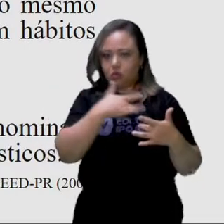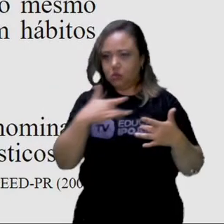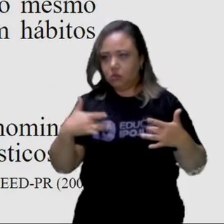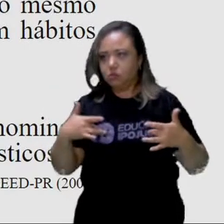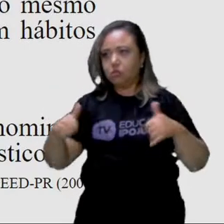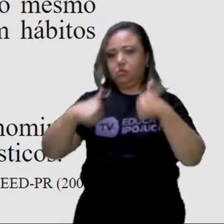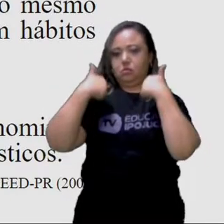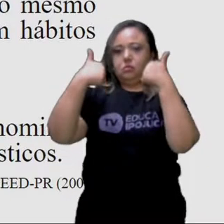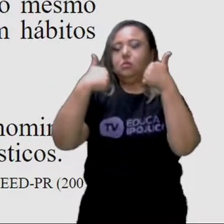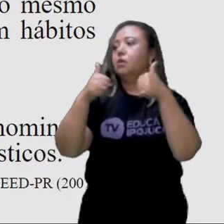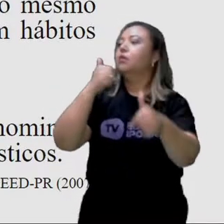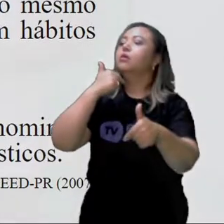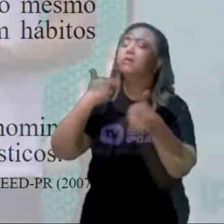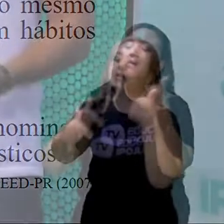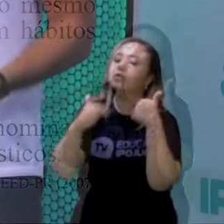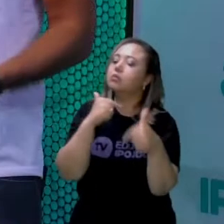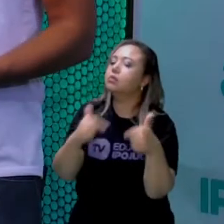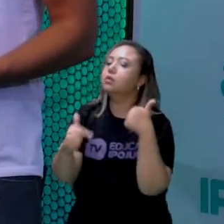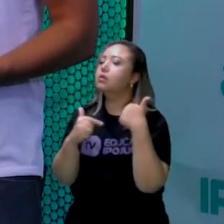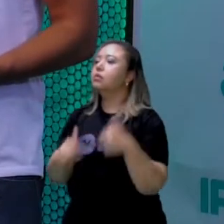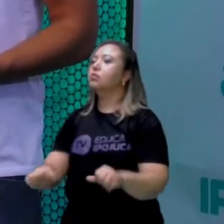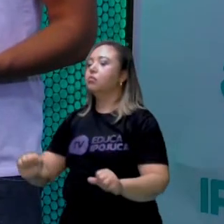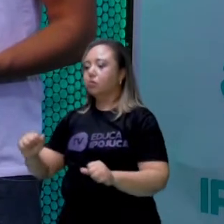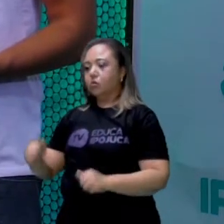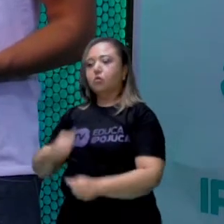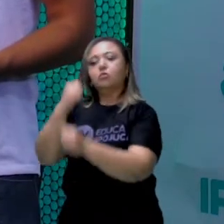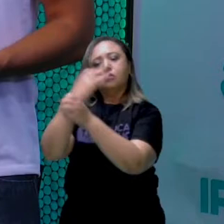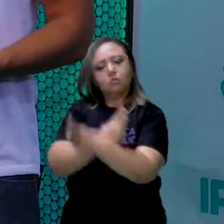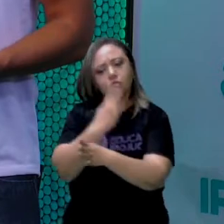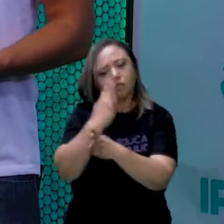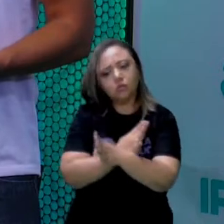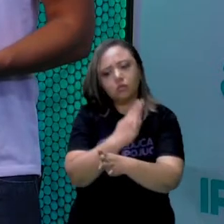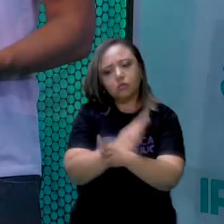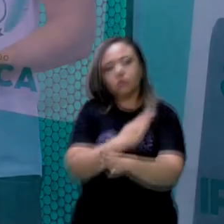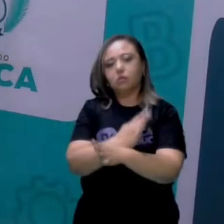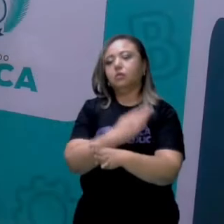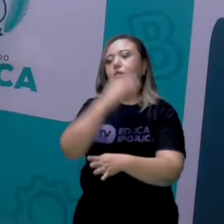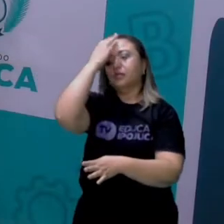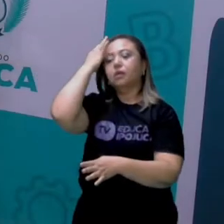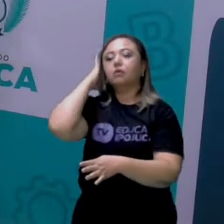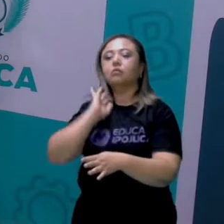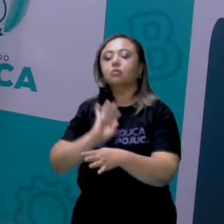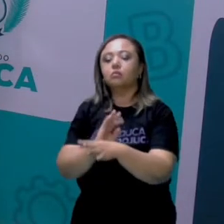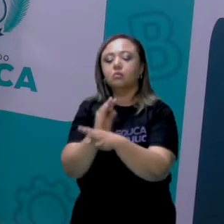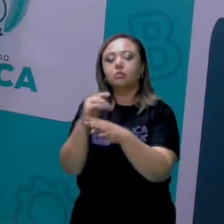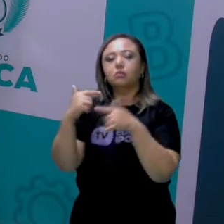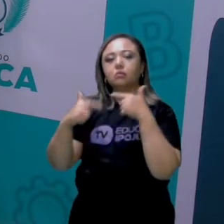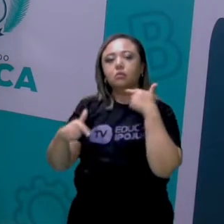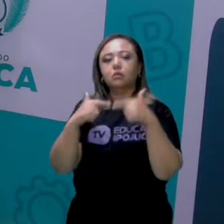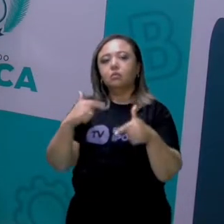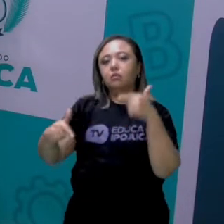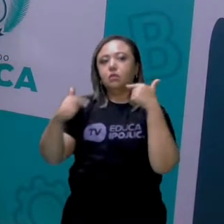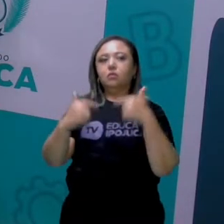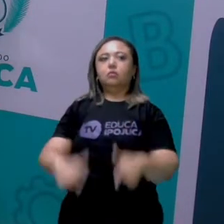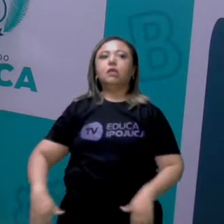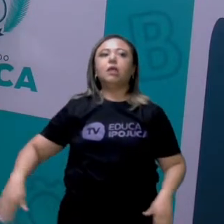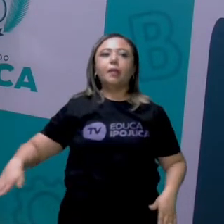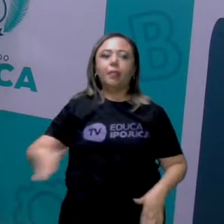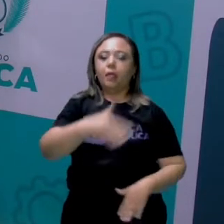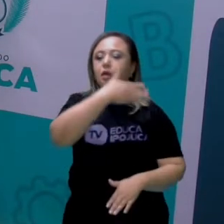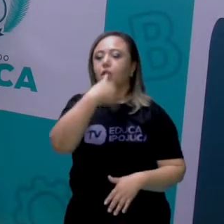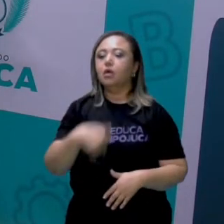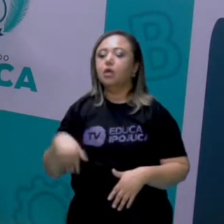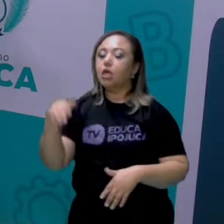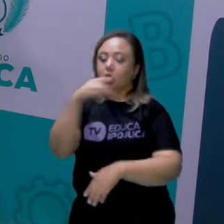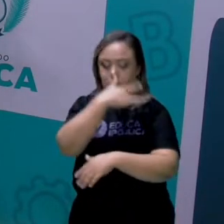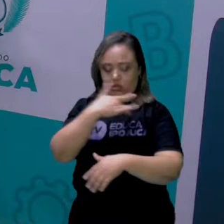suportasse as condições de trabalho que eram oferecidas naquele contexto, e também para que melhorasse a